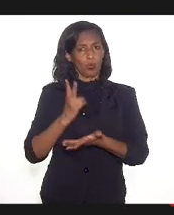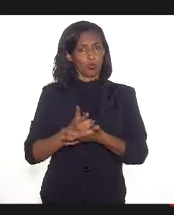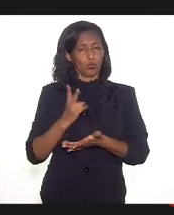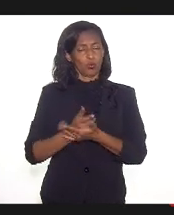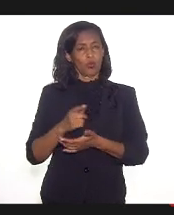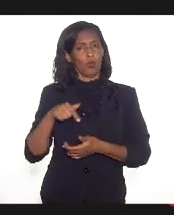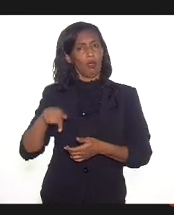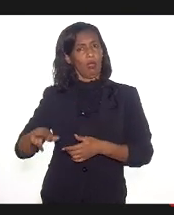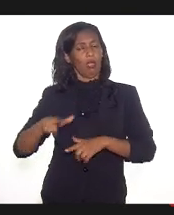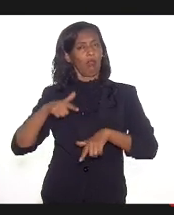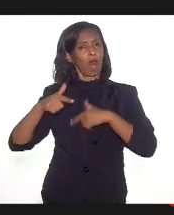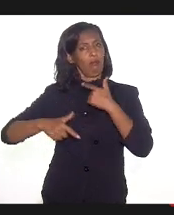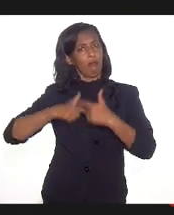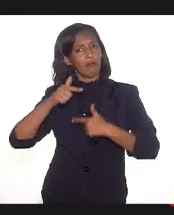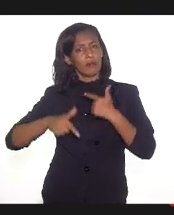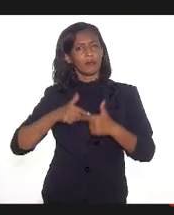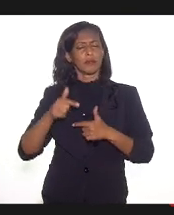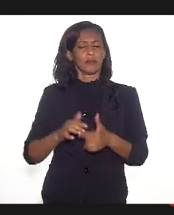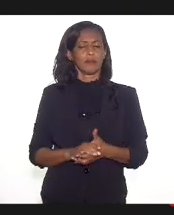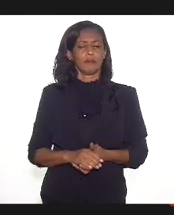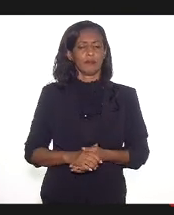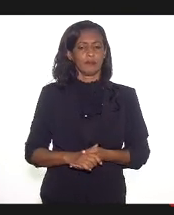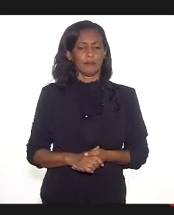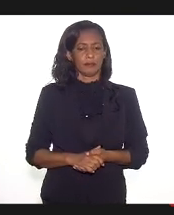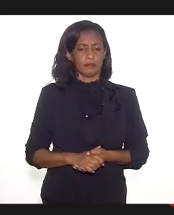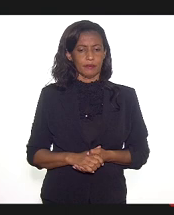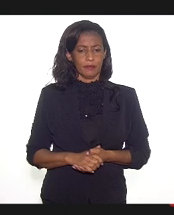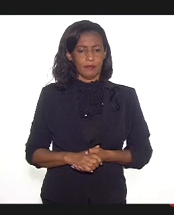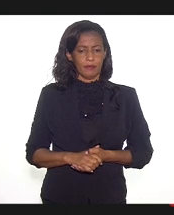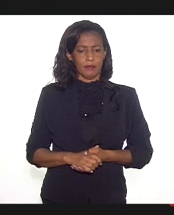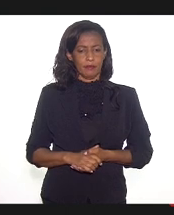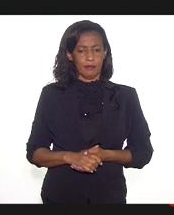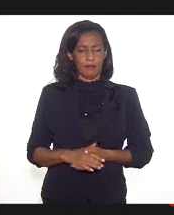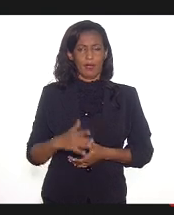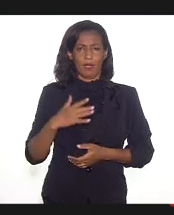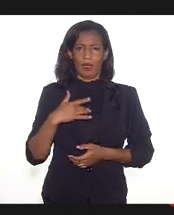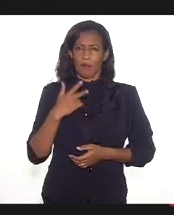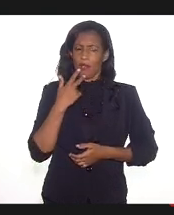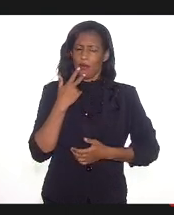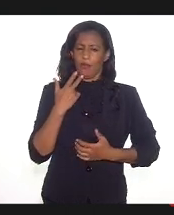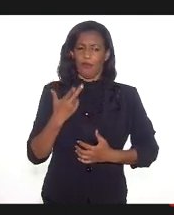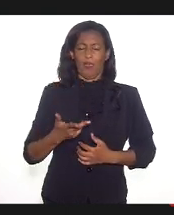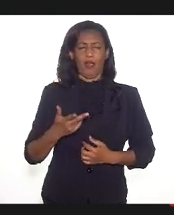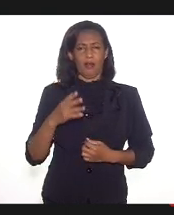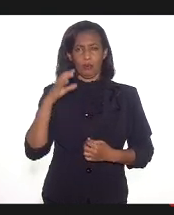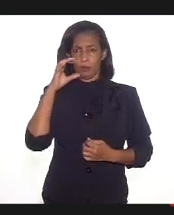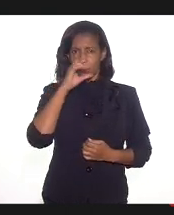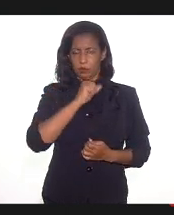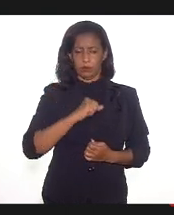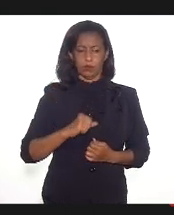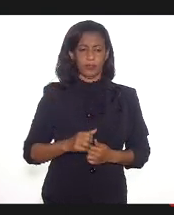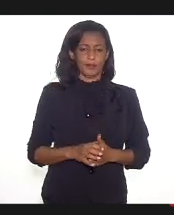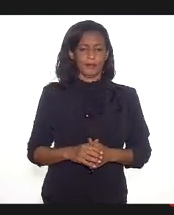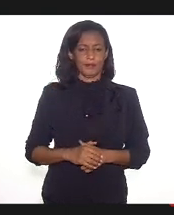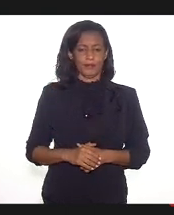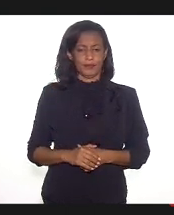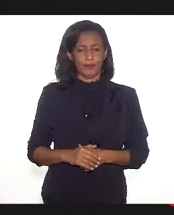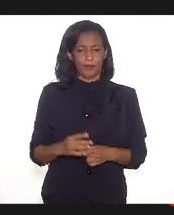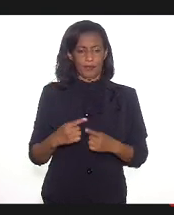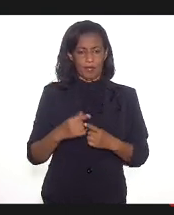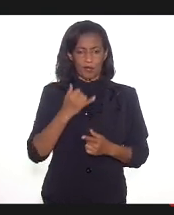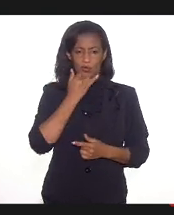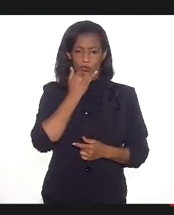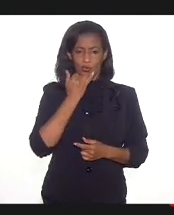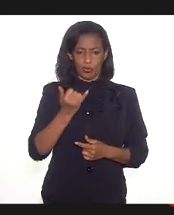projetos. A minha fala será realmente breve, porque eu peço desculpas,